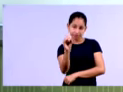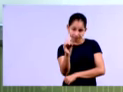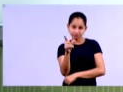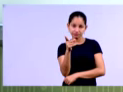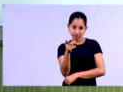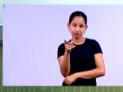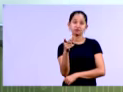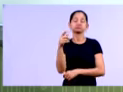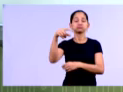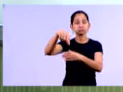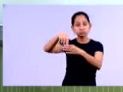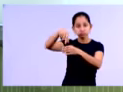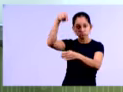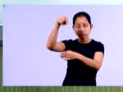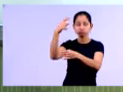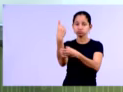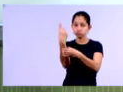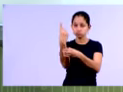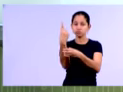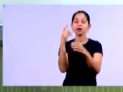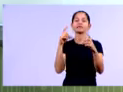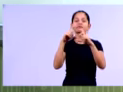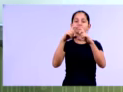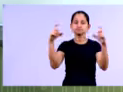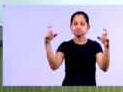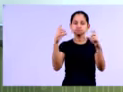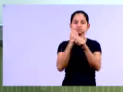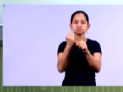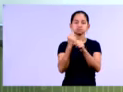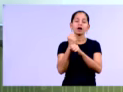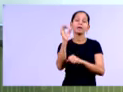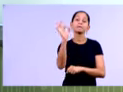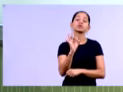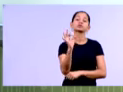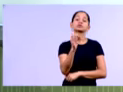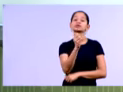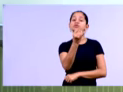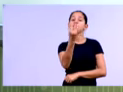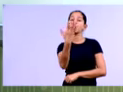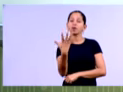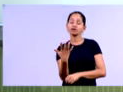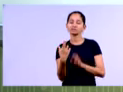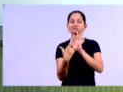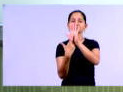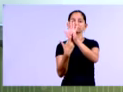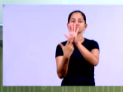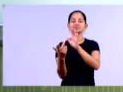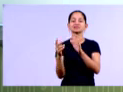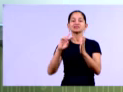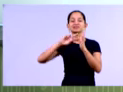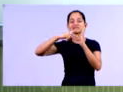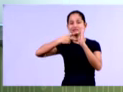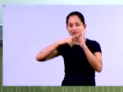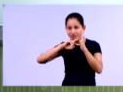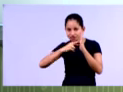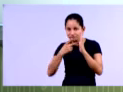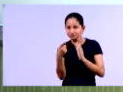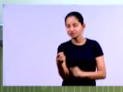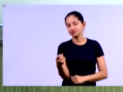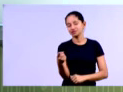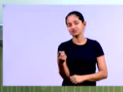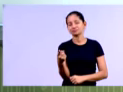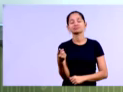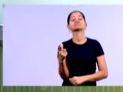participação dela no grupo, tá, uma participação percentual. Como nós vimos no conceito, a análise vertical, ela é uma